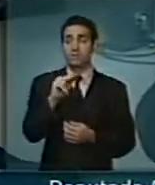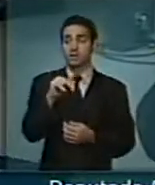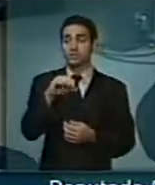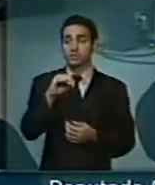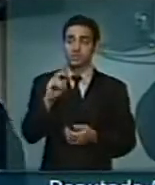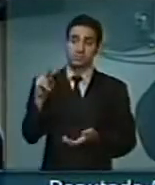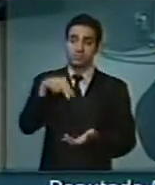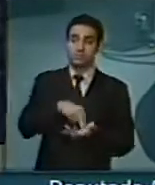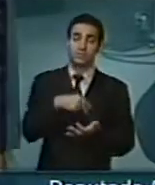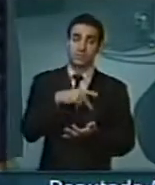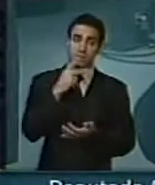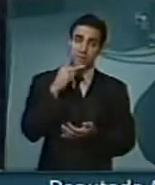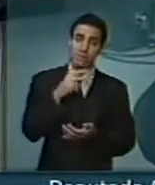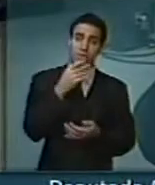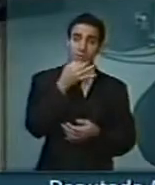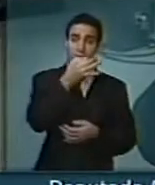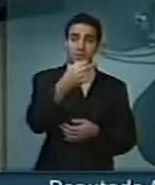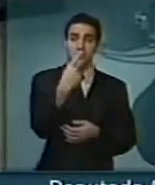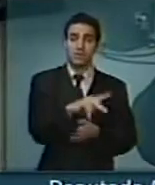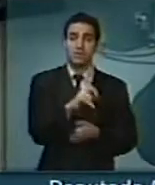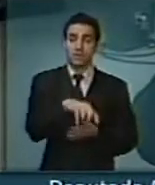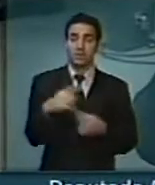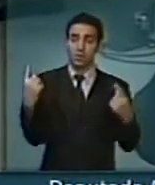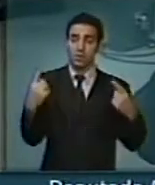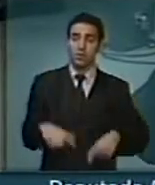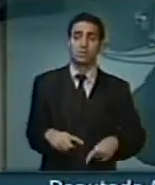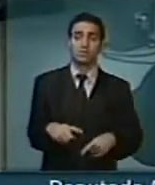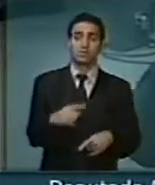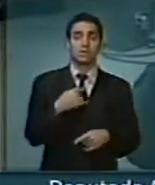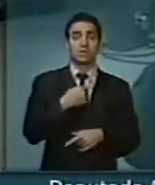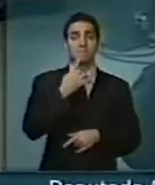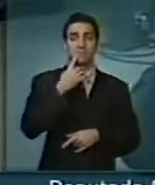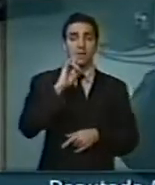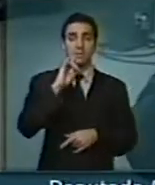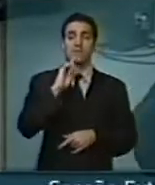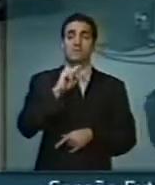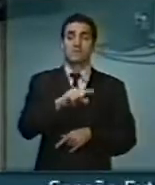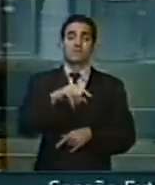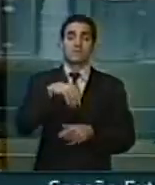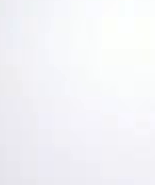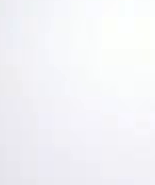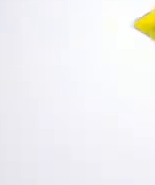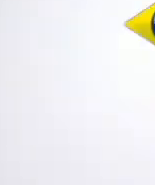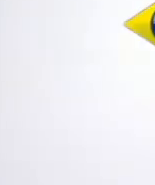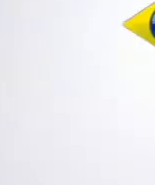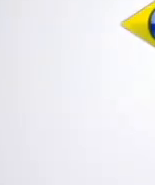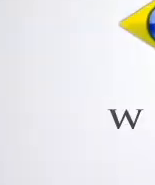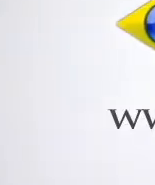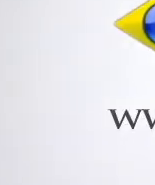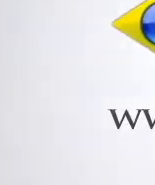autoridade sanitária. É contra a introdução de consumo. Muito obrigado.